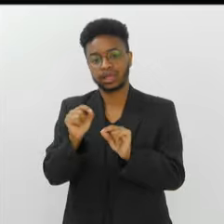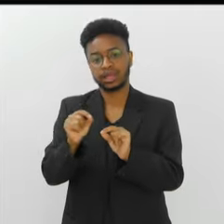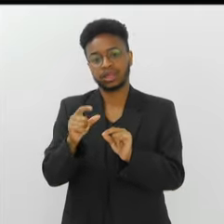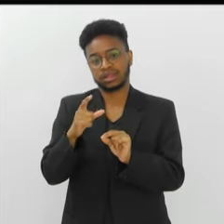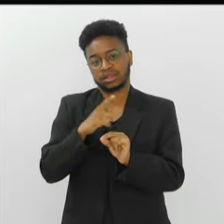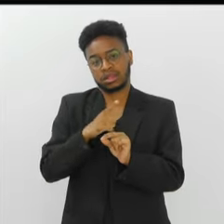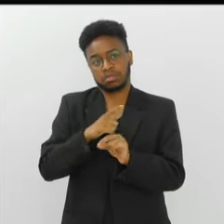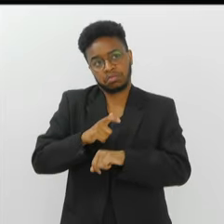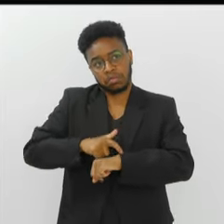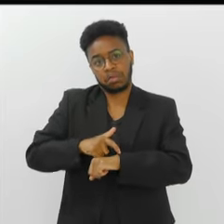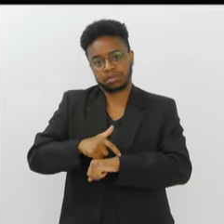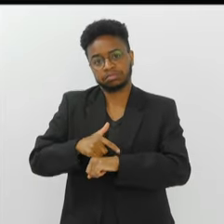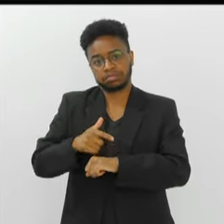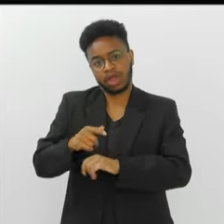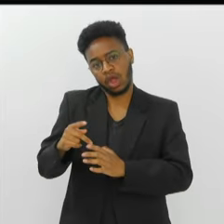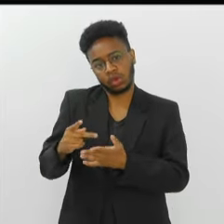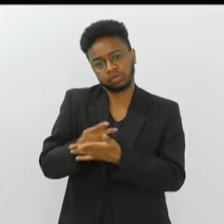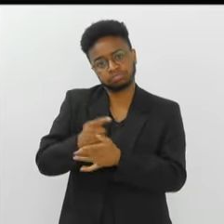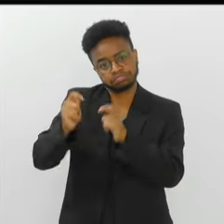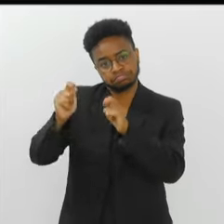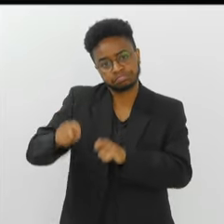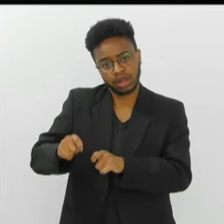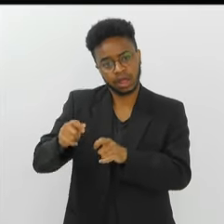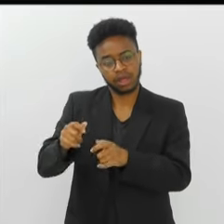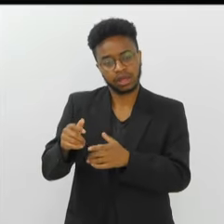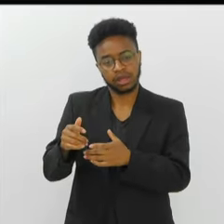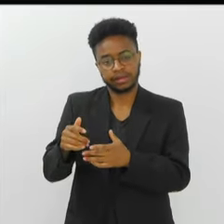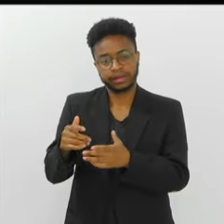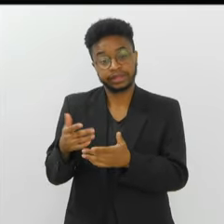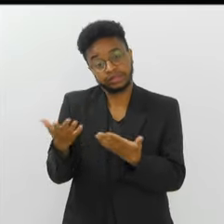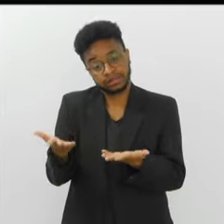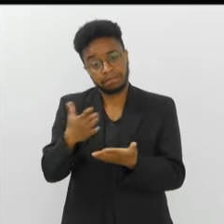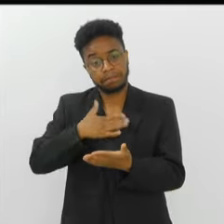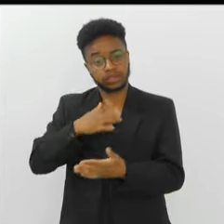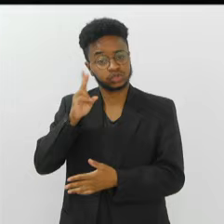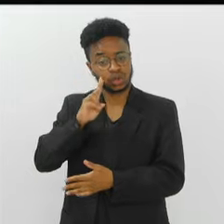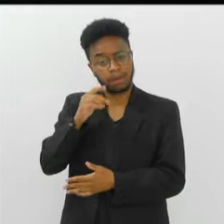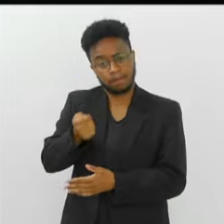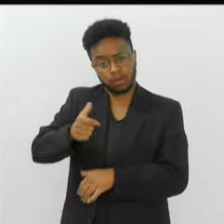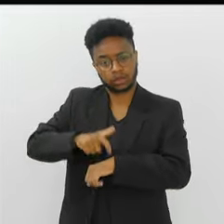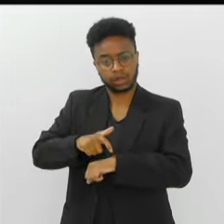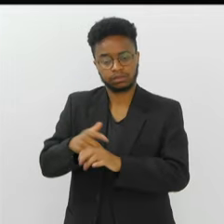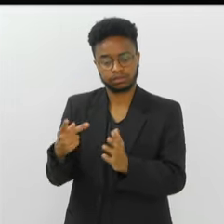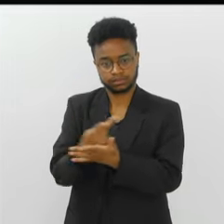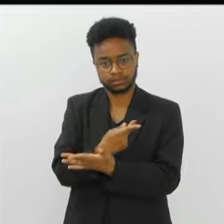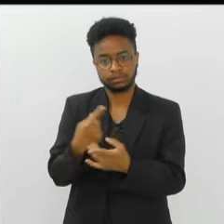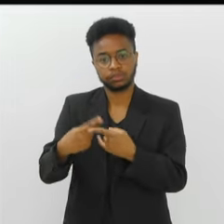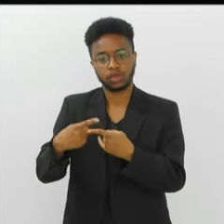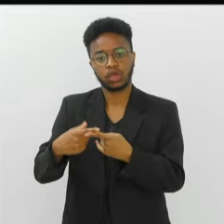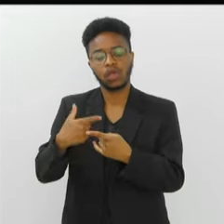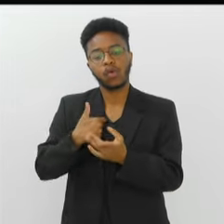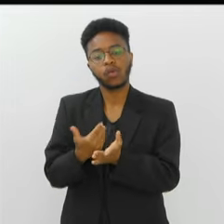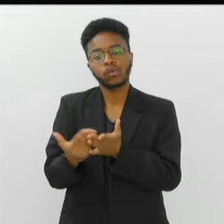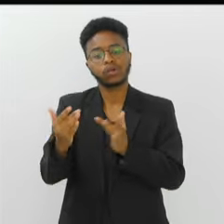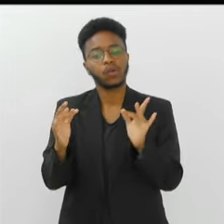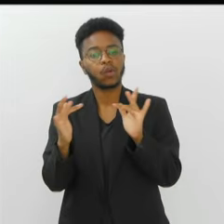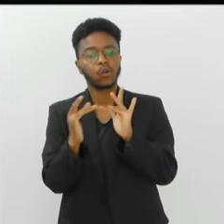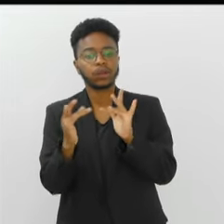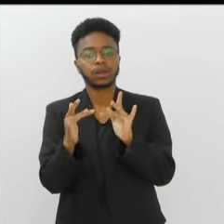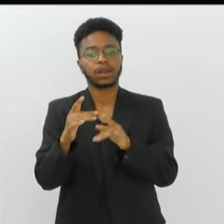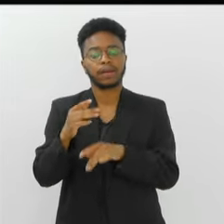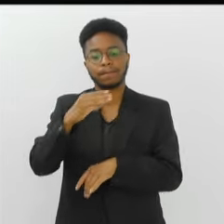algum momento essa possibilidade se tornou real. Isso é muito recente na minha história. A minha história com a mangueira começa